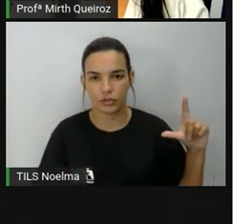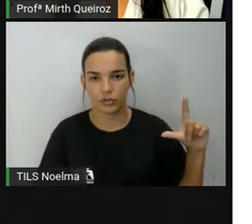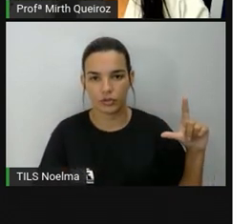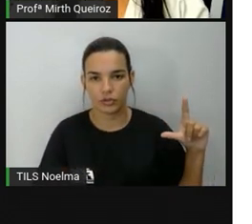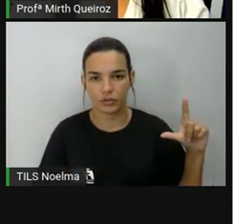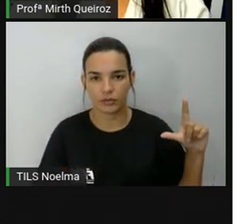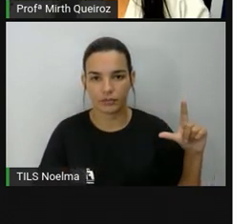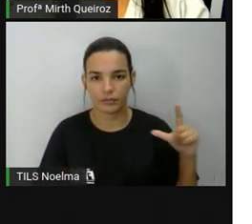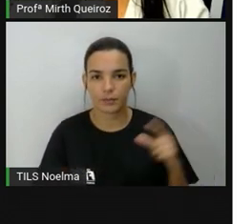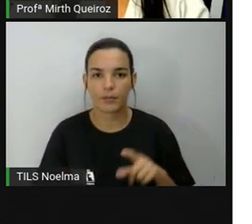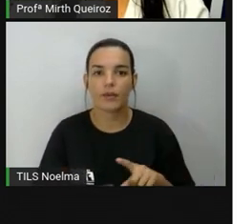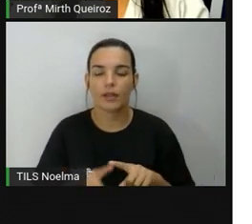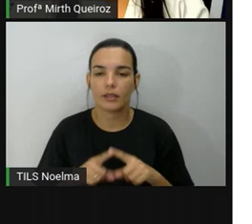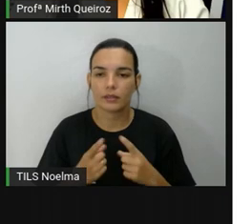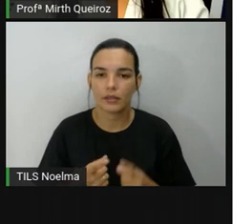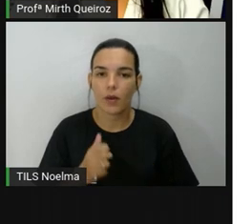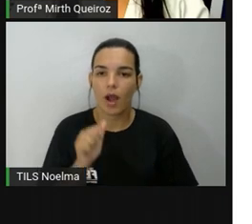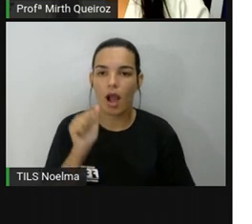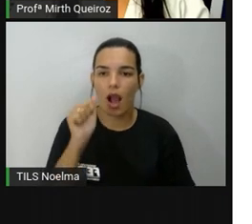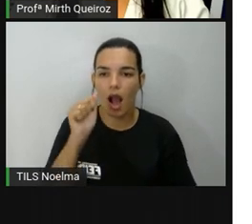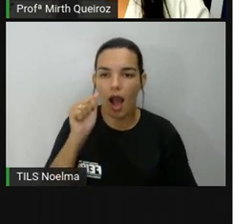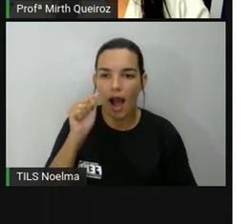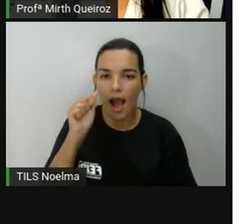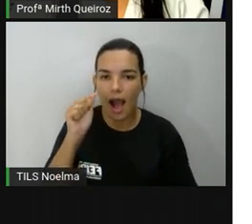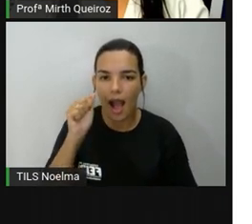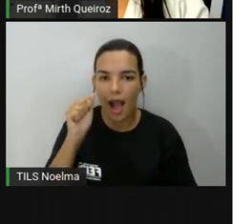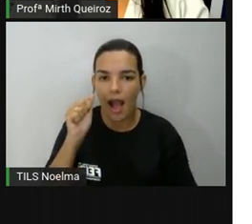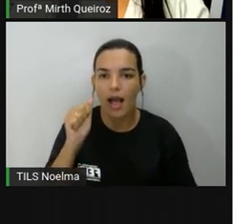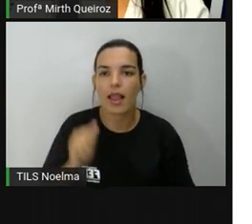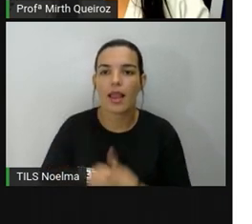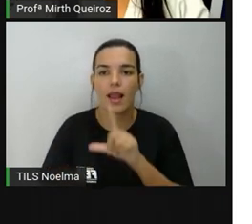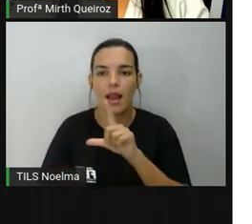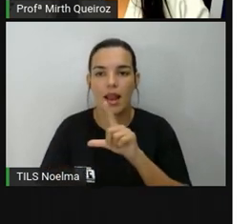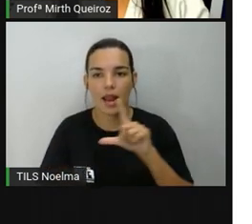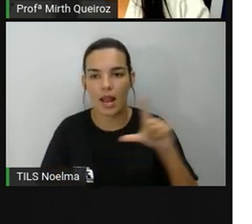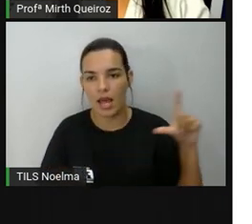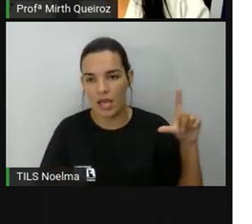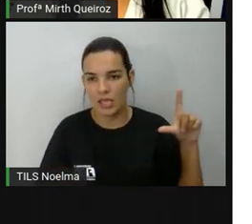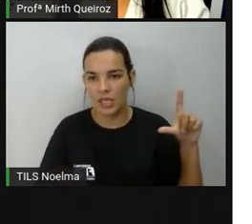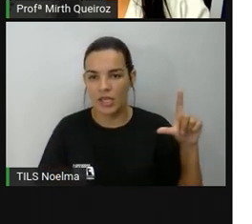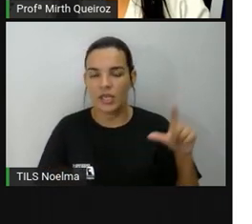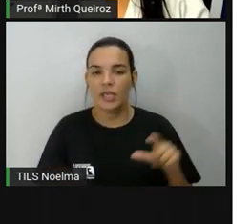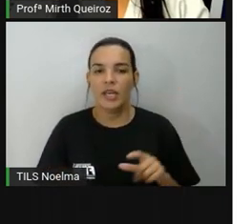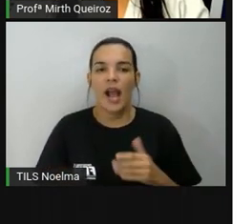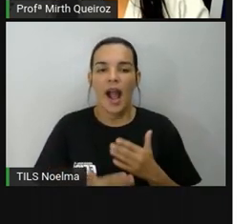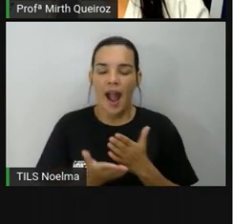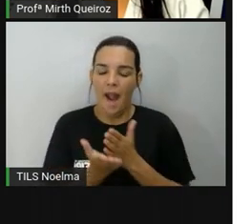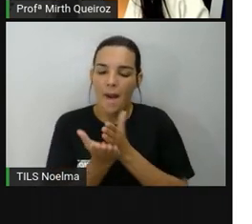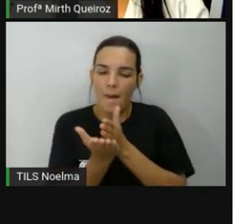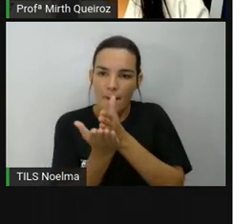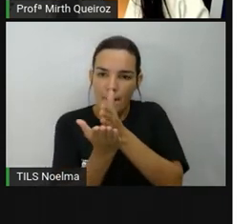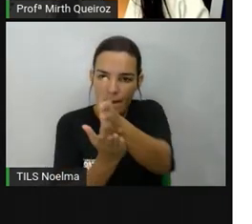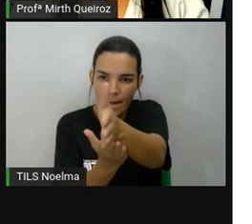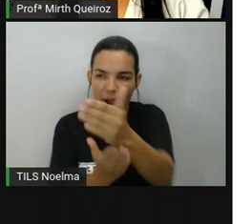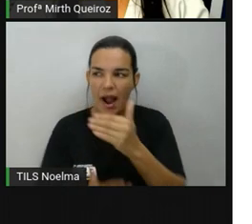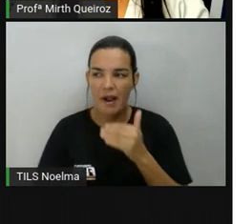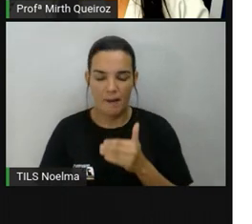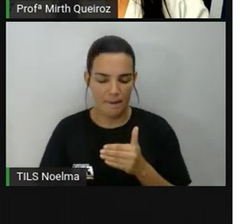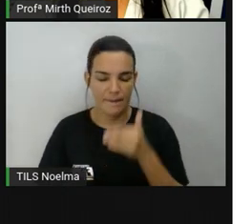aqui, na direção a, como uma direção leste. A frente vai ser o quê?